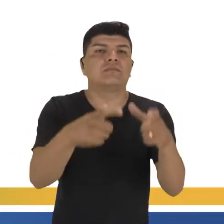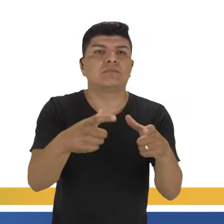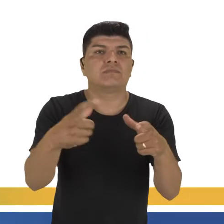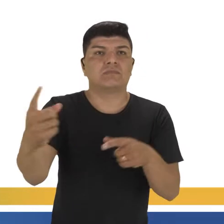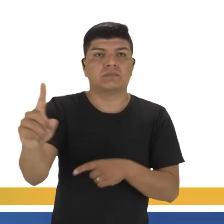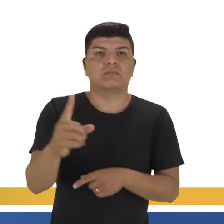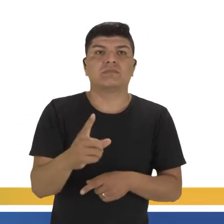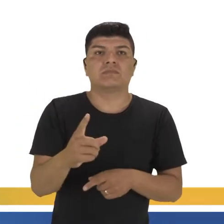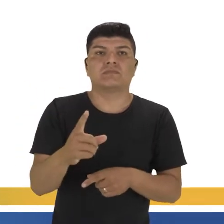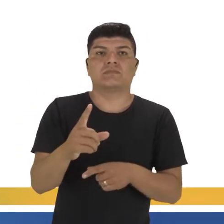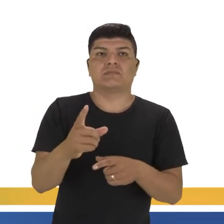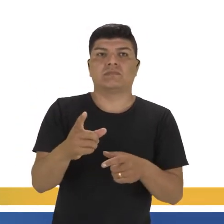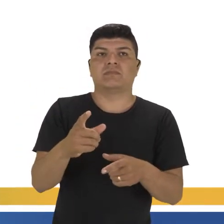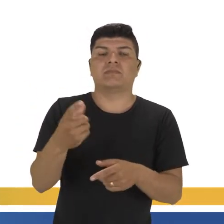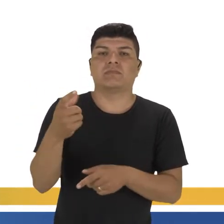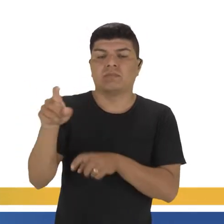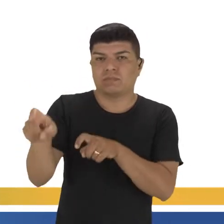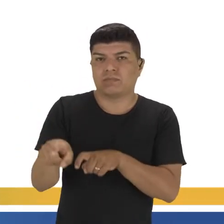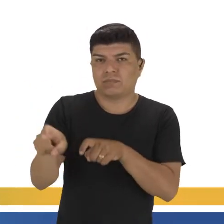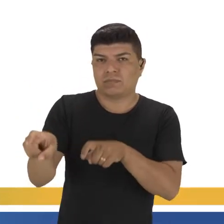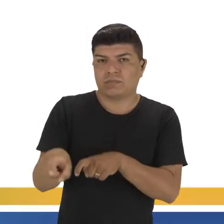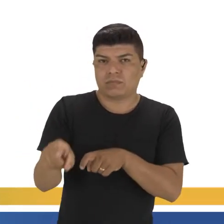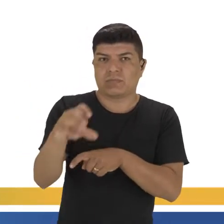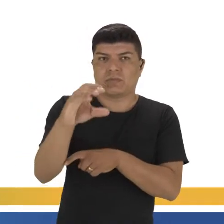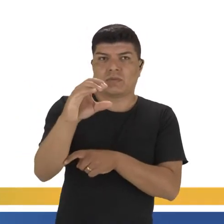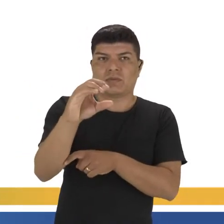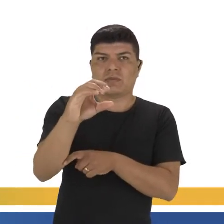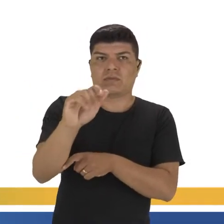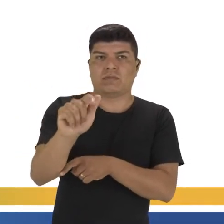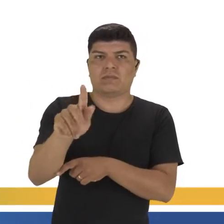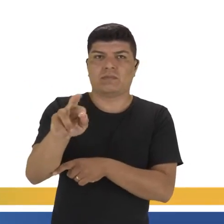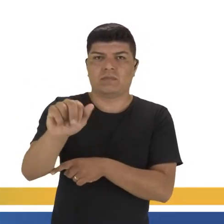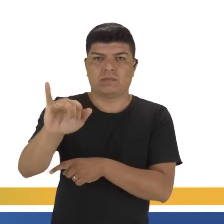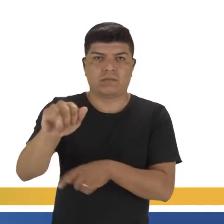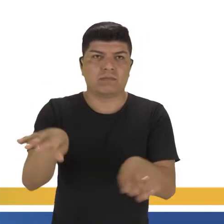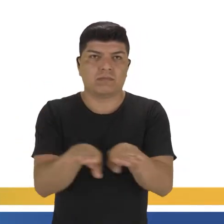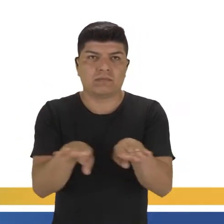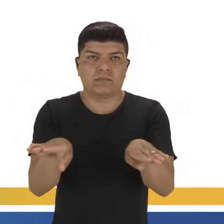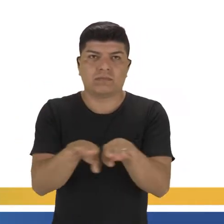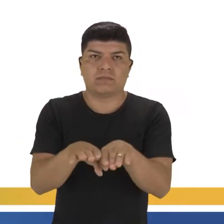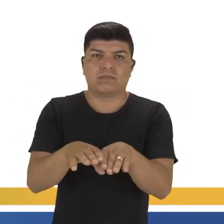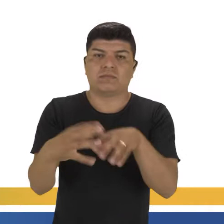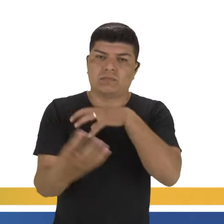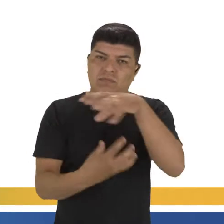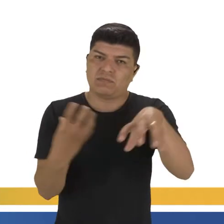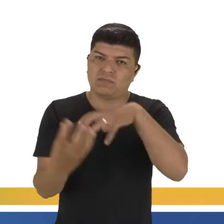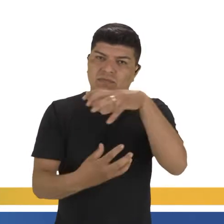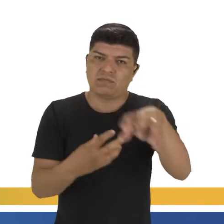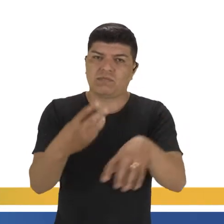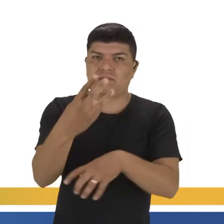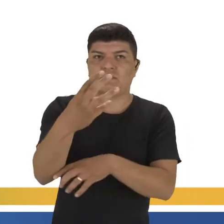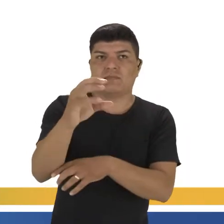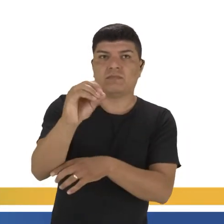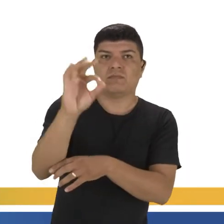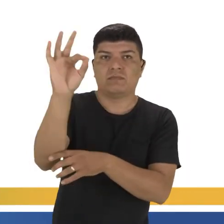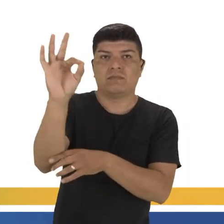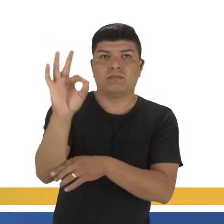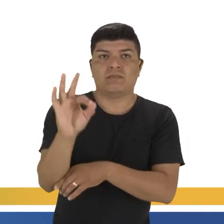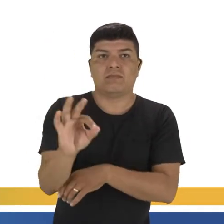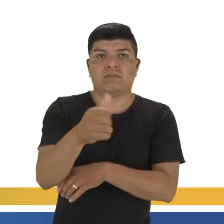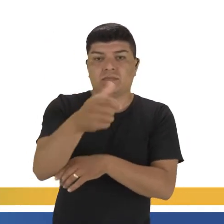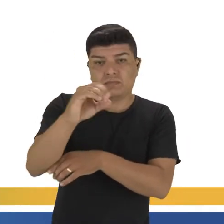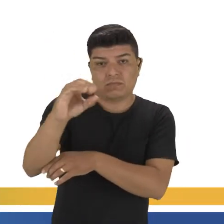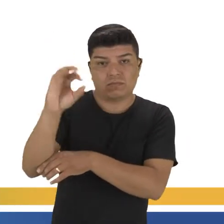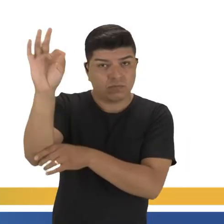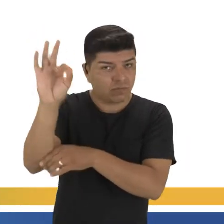vêm. Participação do operário camponês, liderado aí 100% aí da revolução, praticamente, a